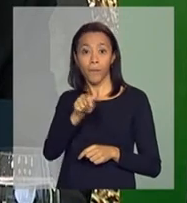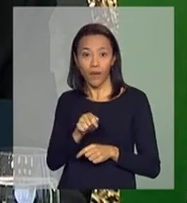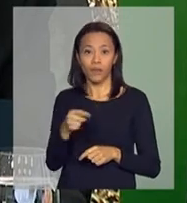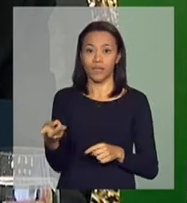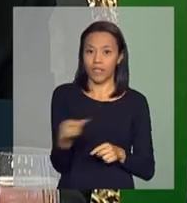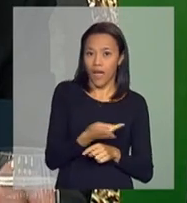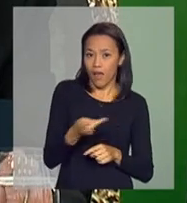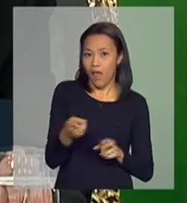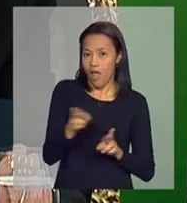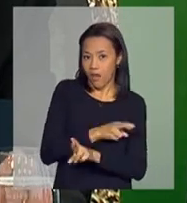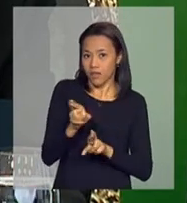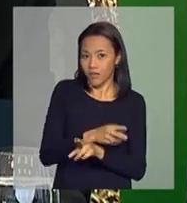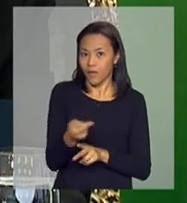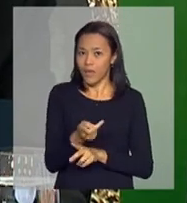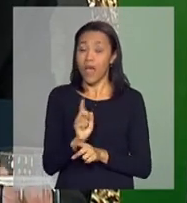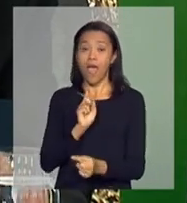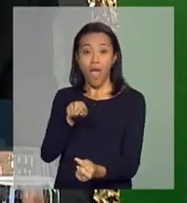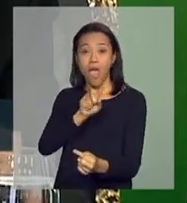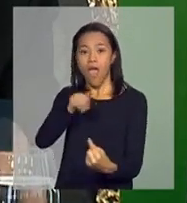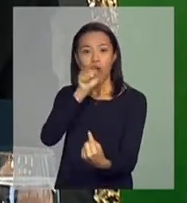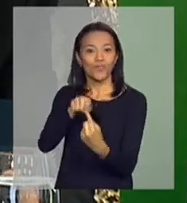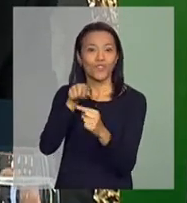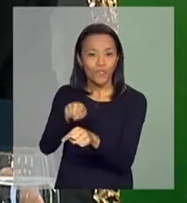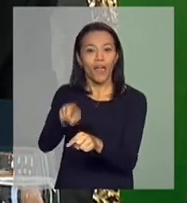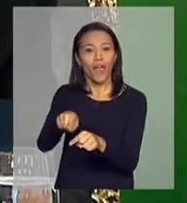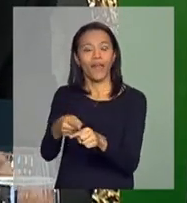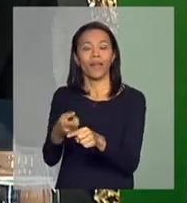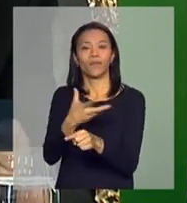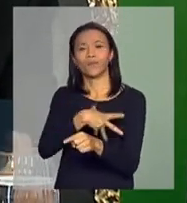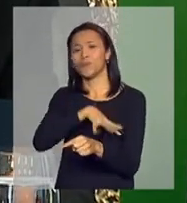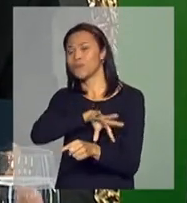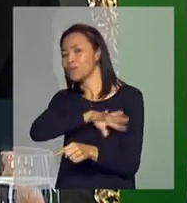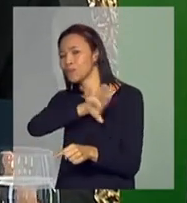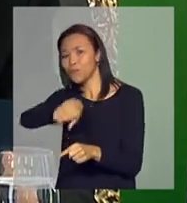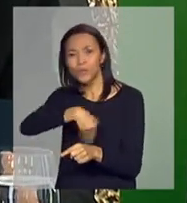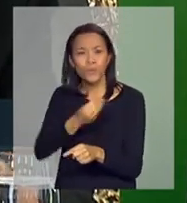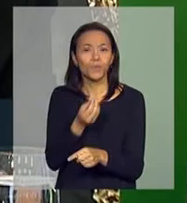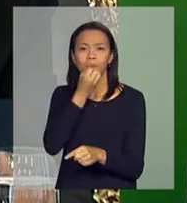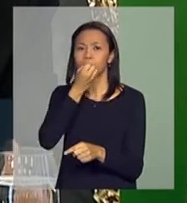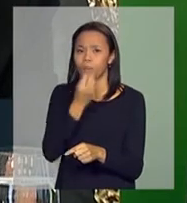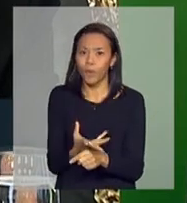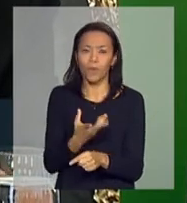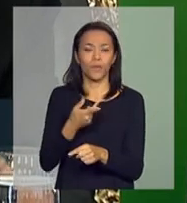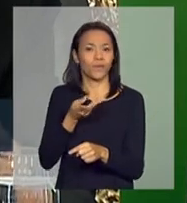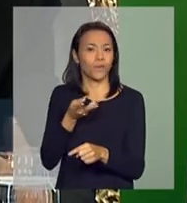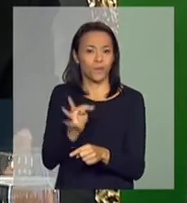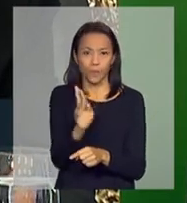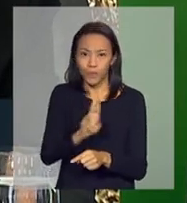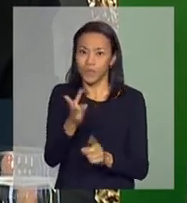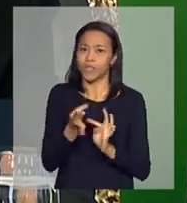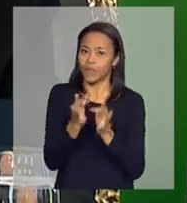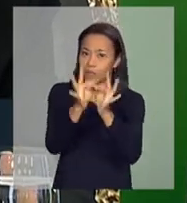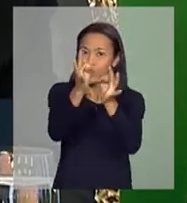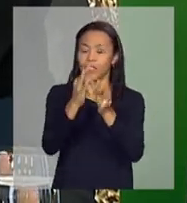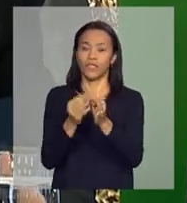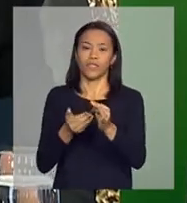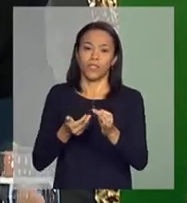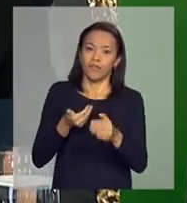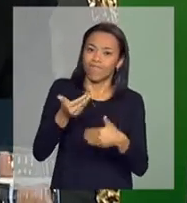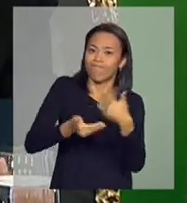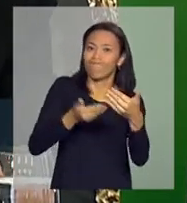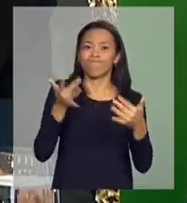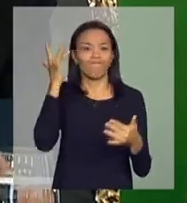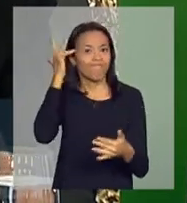vinculação, ela tem a finalidade de transferência de tudo aquilo que é de bom, toda a tecnologia, todo o avanço em